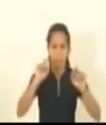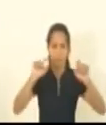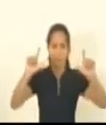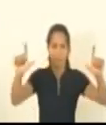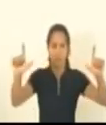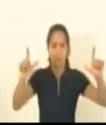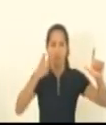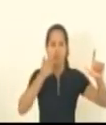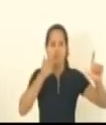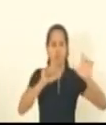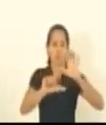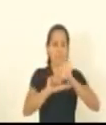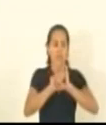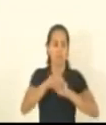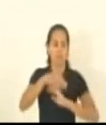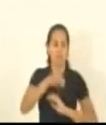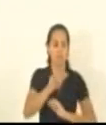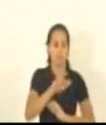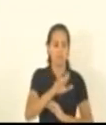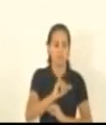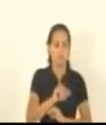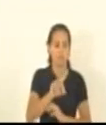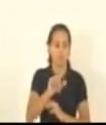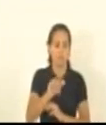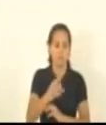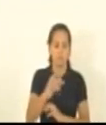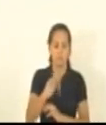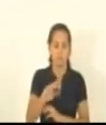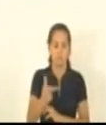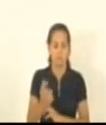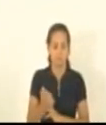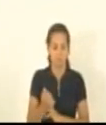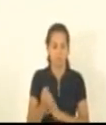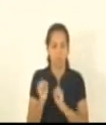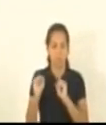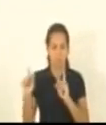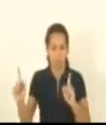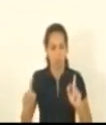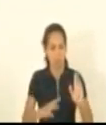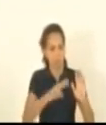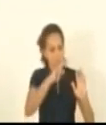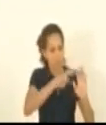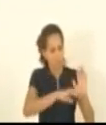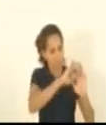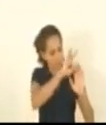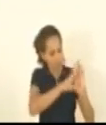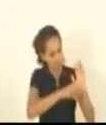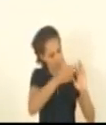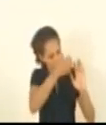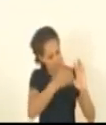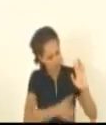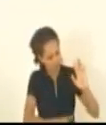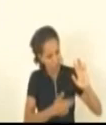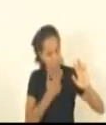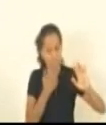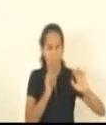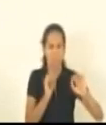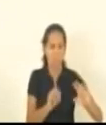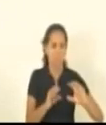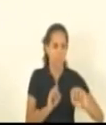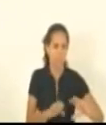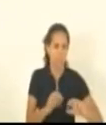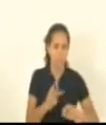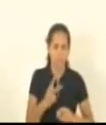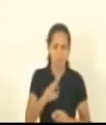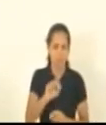Maria da Penha, ninguém pode ser contra isso. Mas, quando você verifica o texto, tem aquelas analogias de esquerda, ensino plural, uma coisa muito vaga,